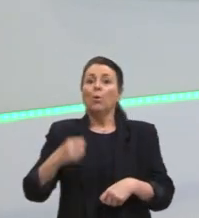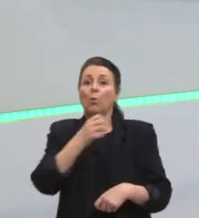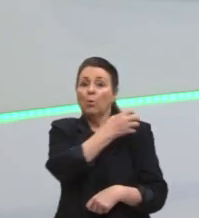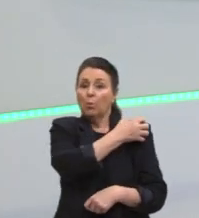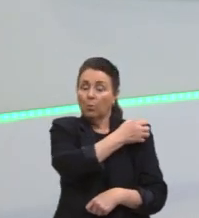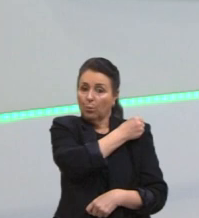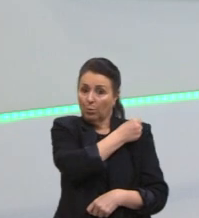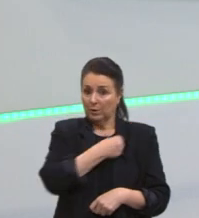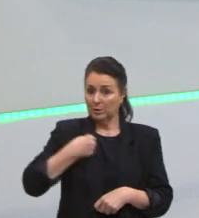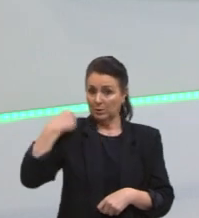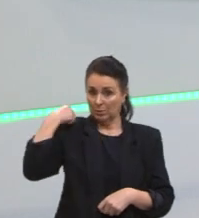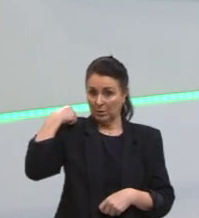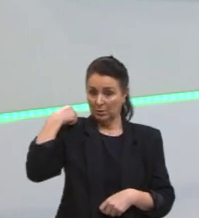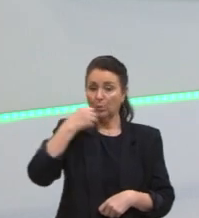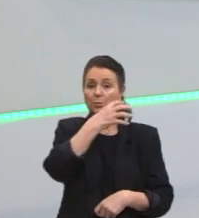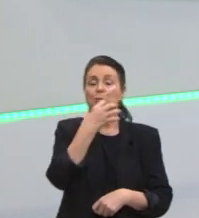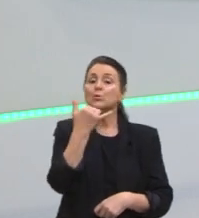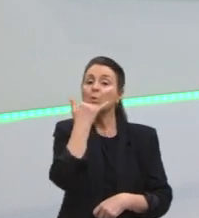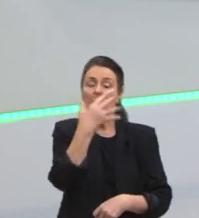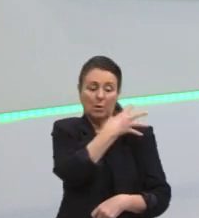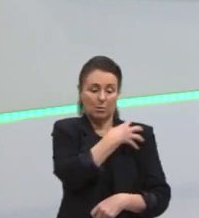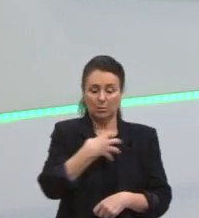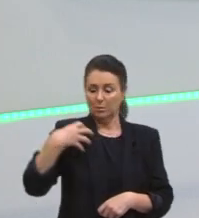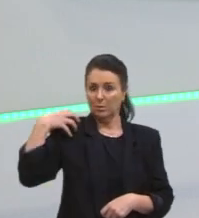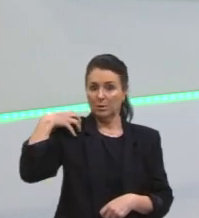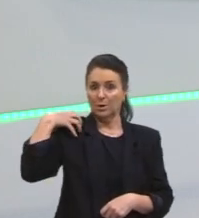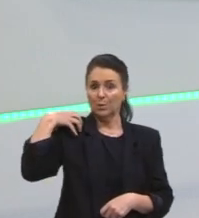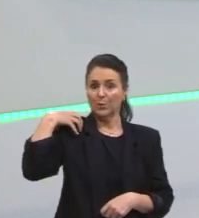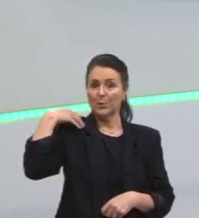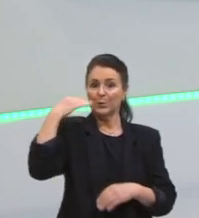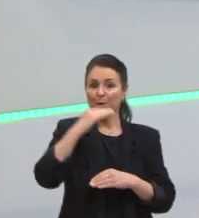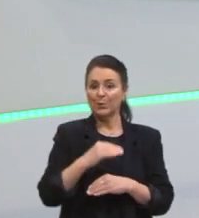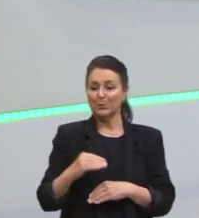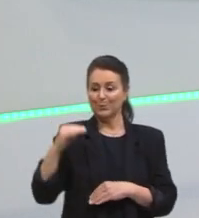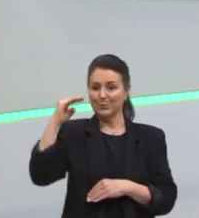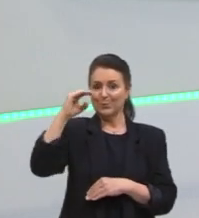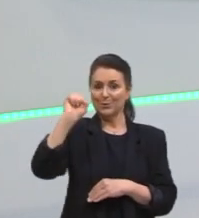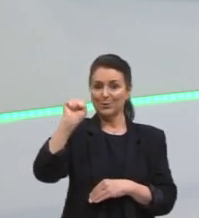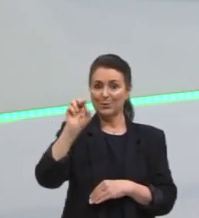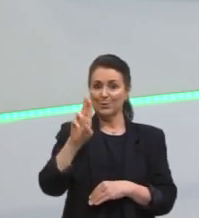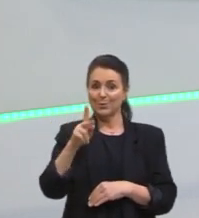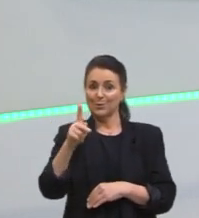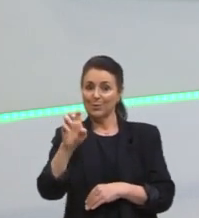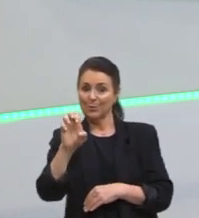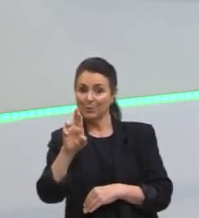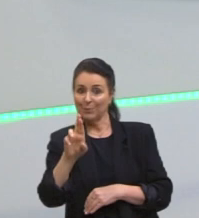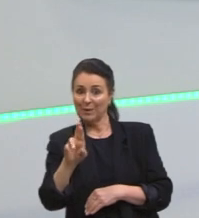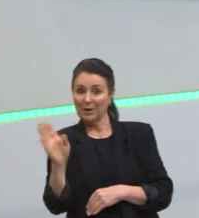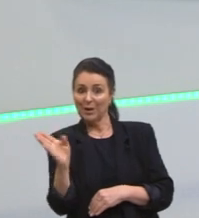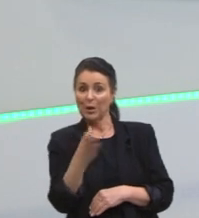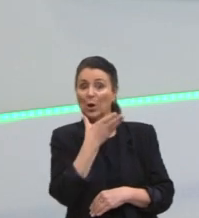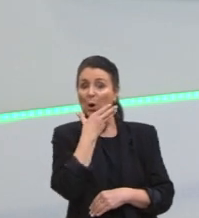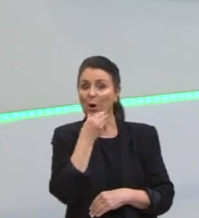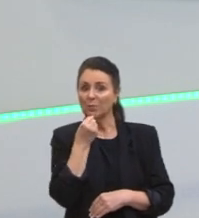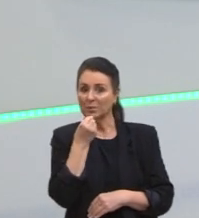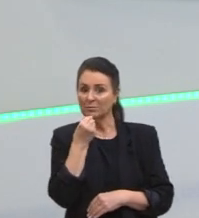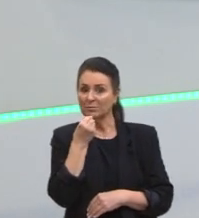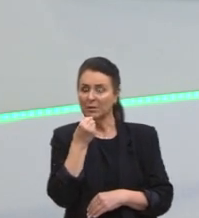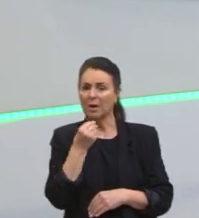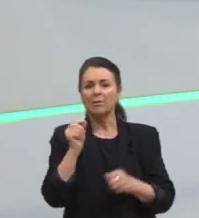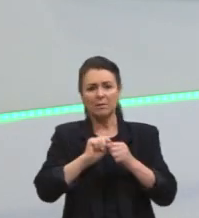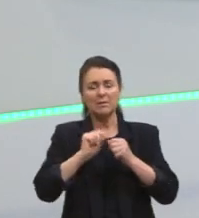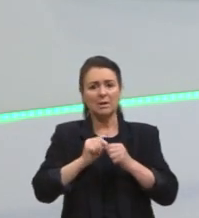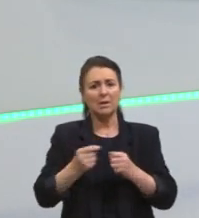é o super-homem. O é o super-homem para o Nietzsche? É realizar essas suas potencialidades, ser você mesmo na sua